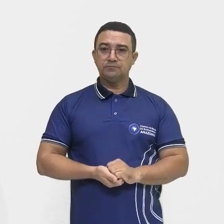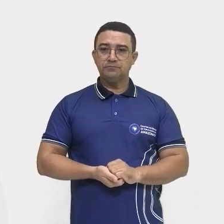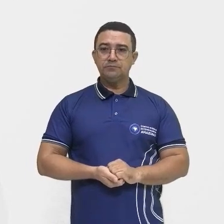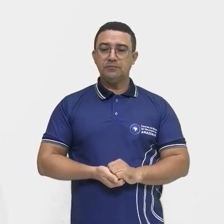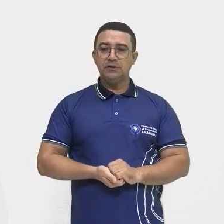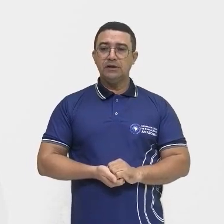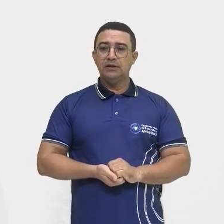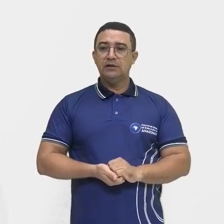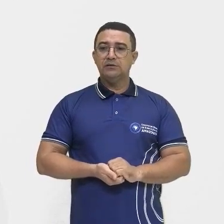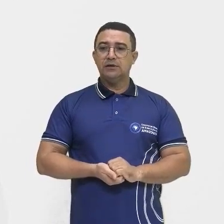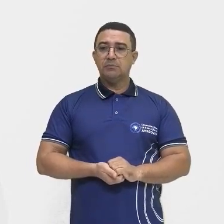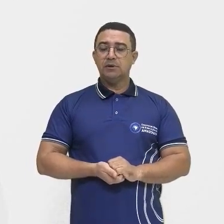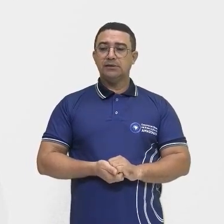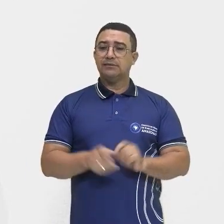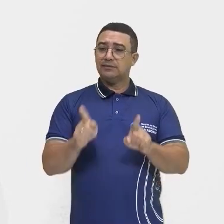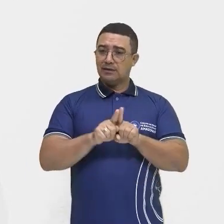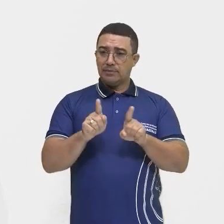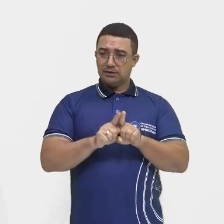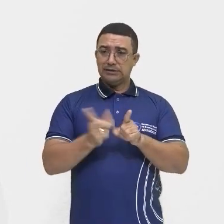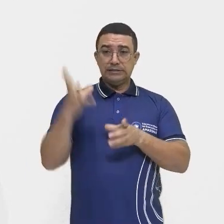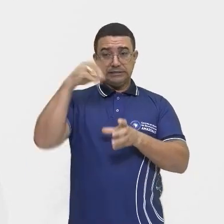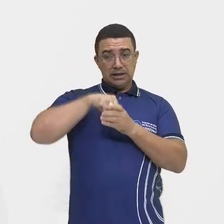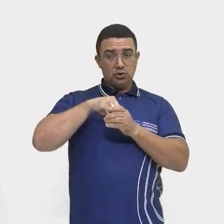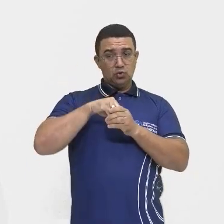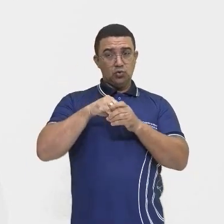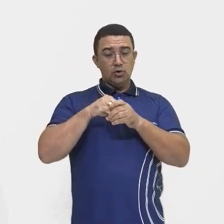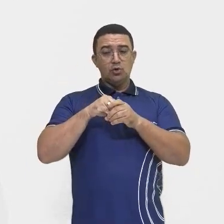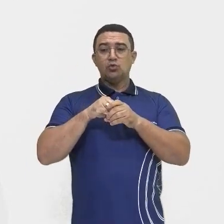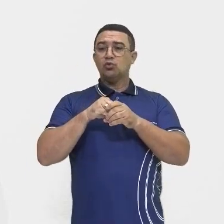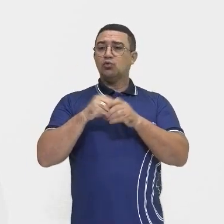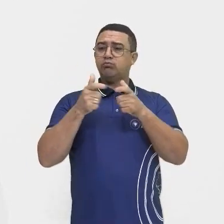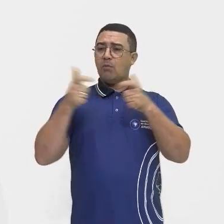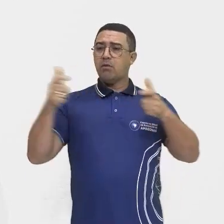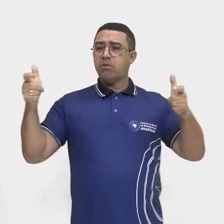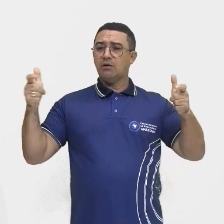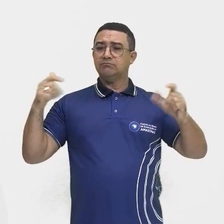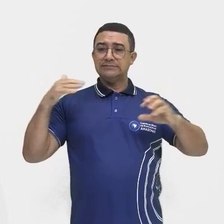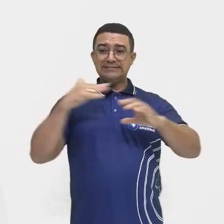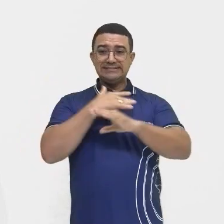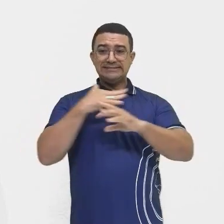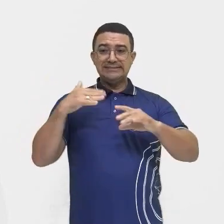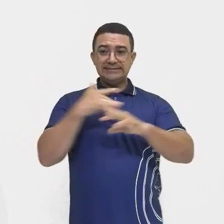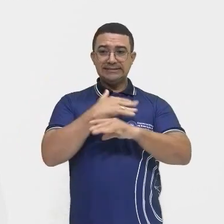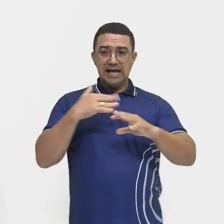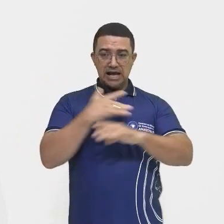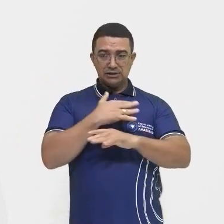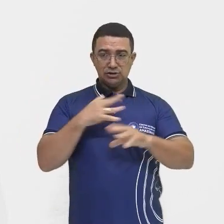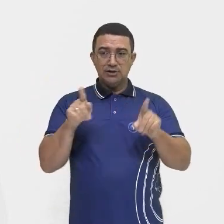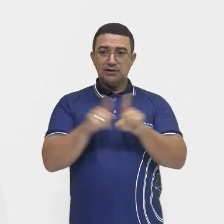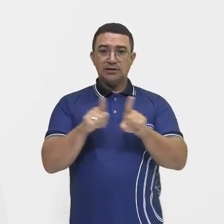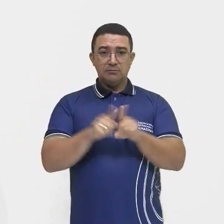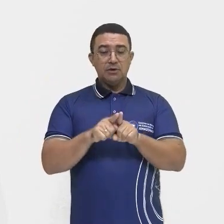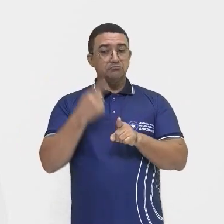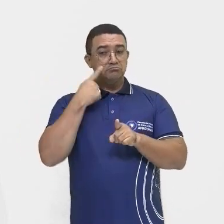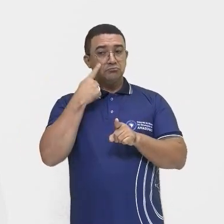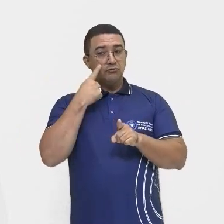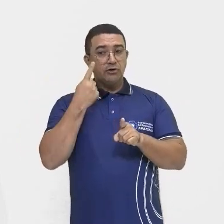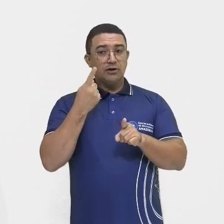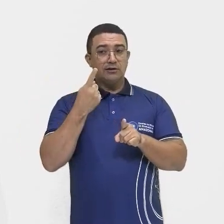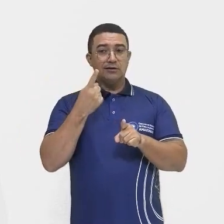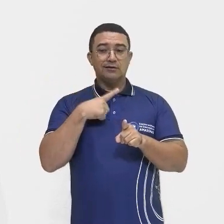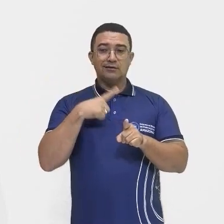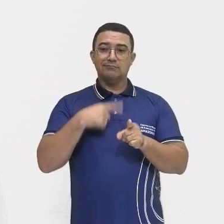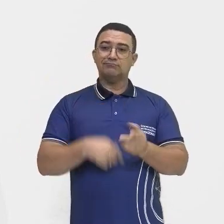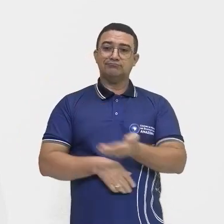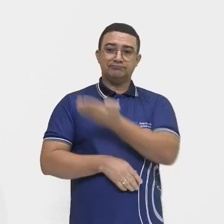de urbanização, né? Dentro desse crescimento das cidades, a gente tem também, a gente vai observar aí na próxima cartela, dentro